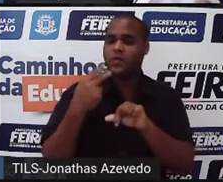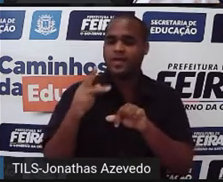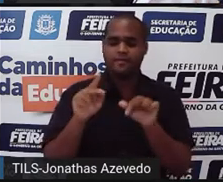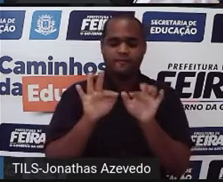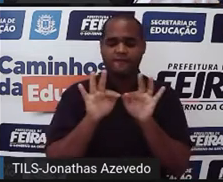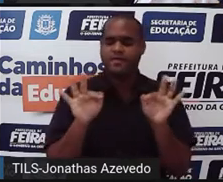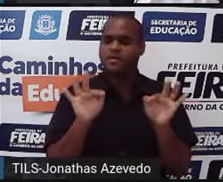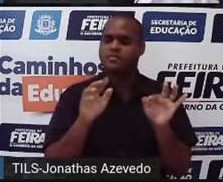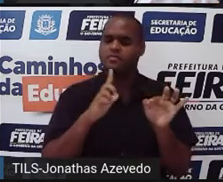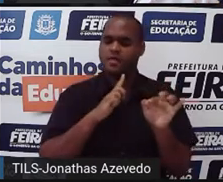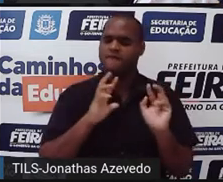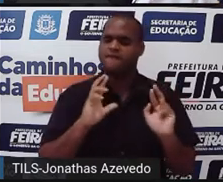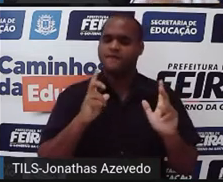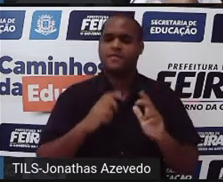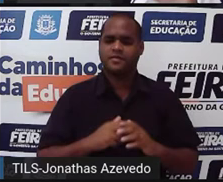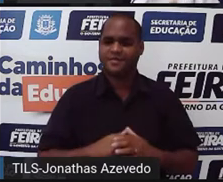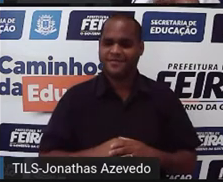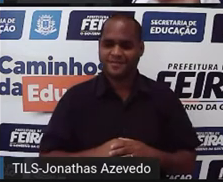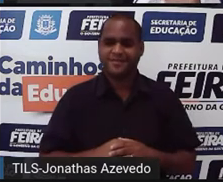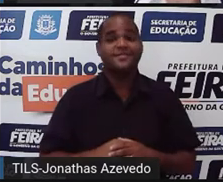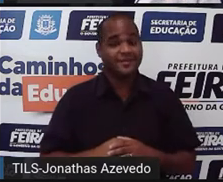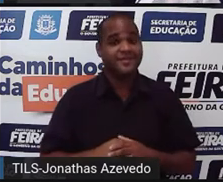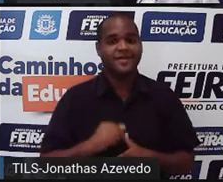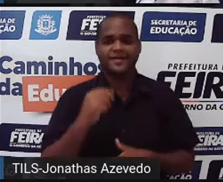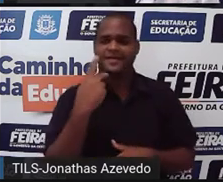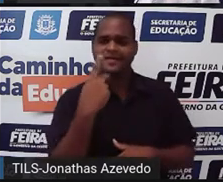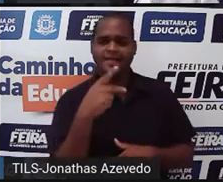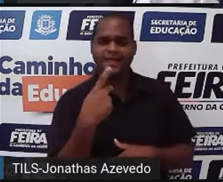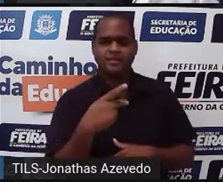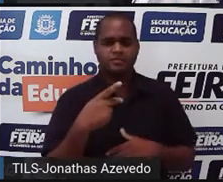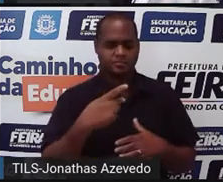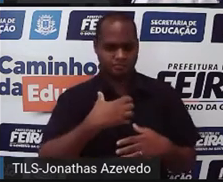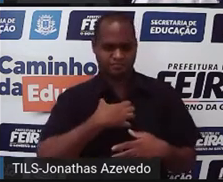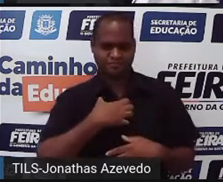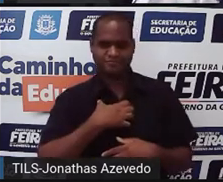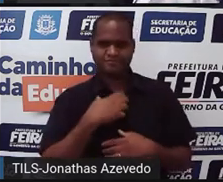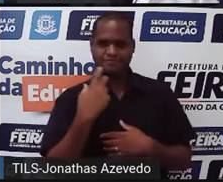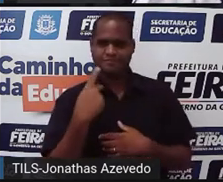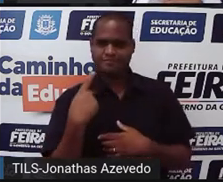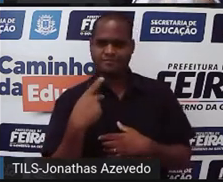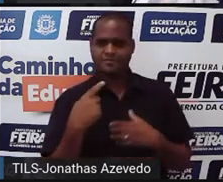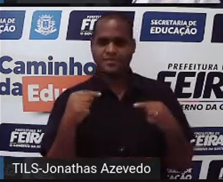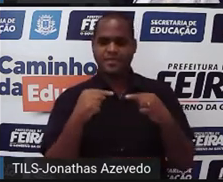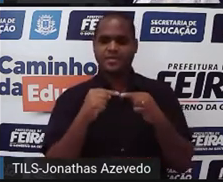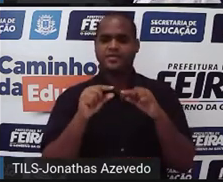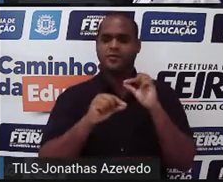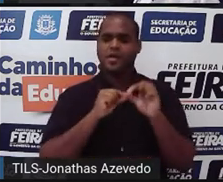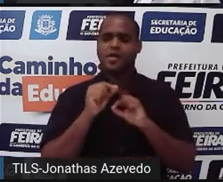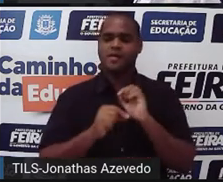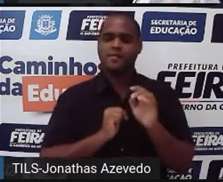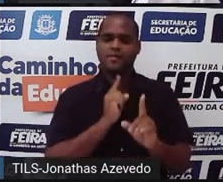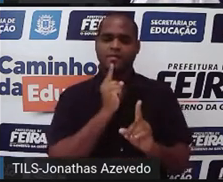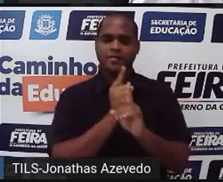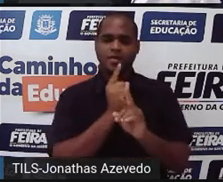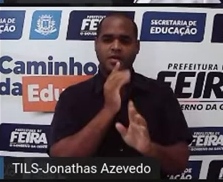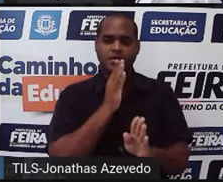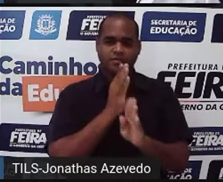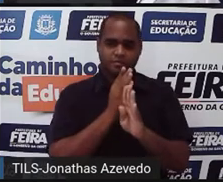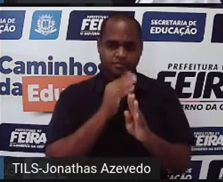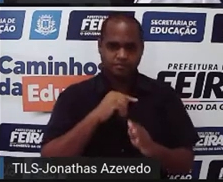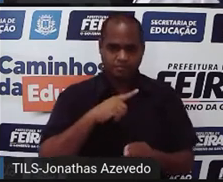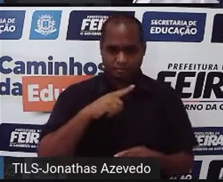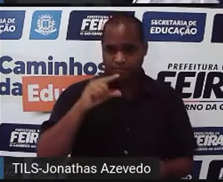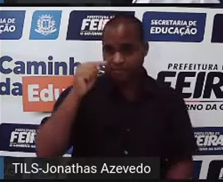frase mudasse. E esse sentido, essa coisa de encontrar o sentido, é a